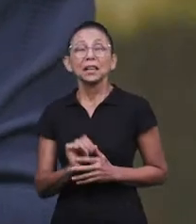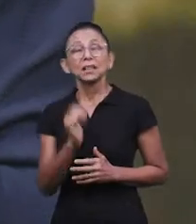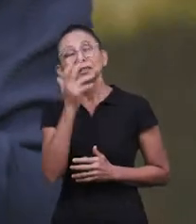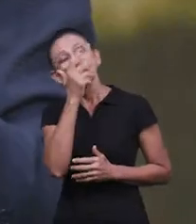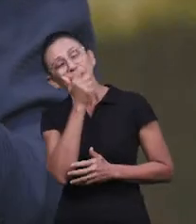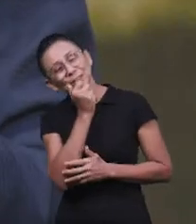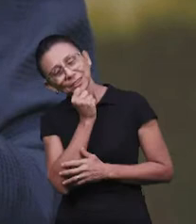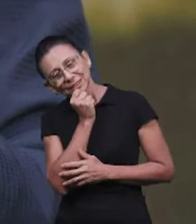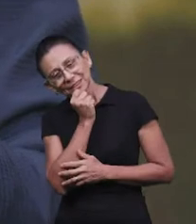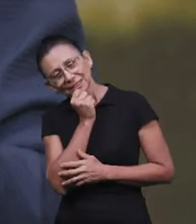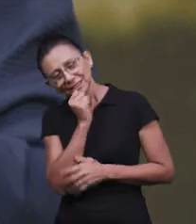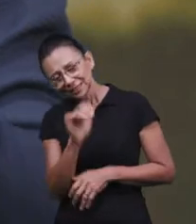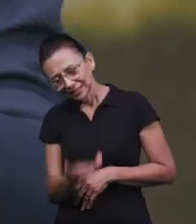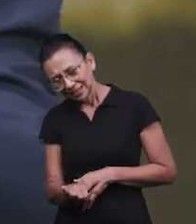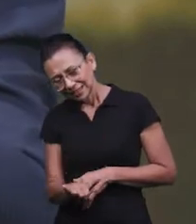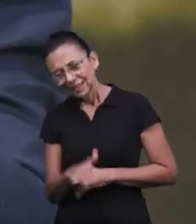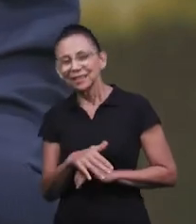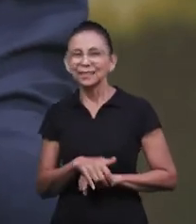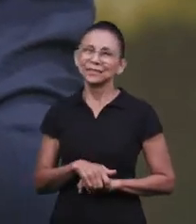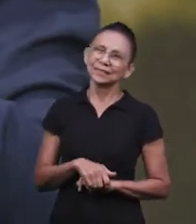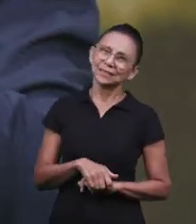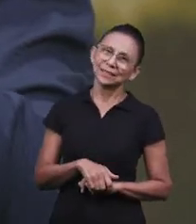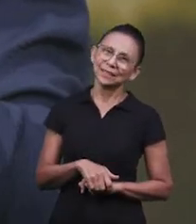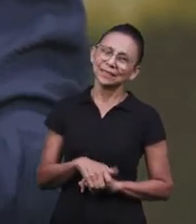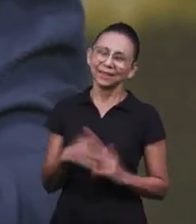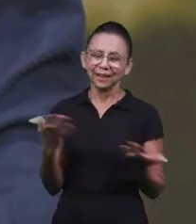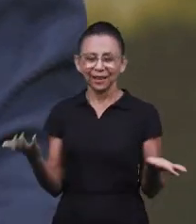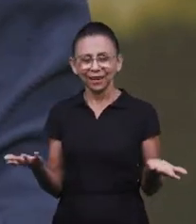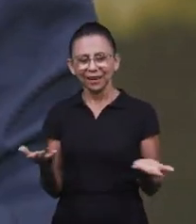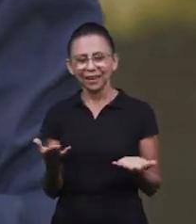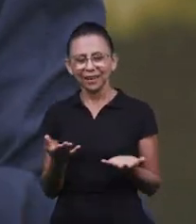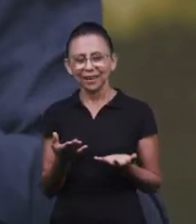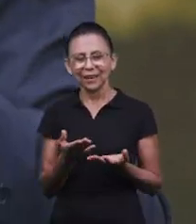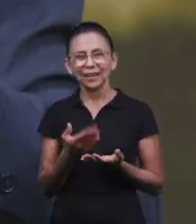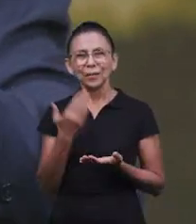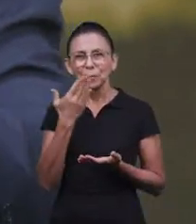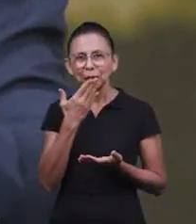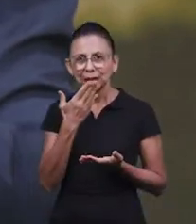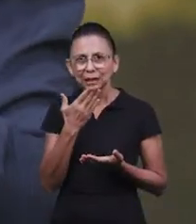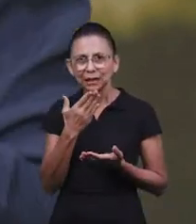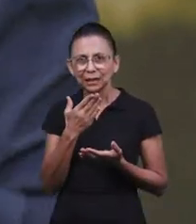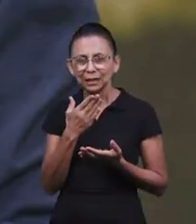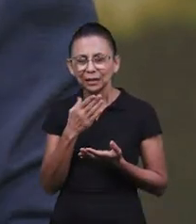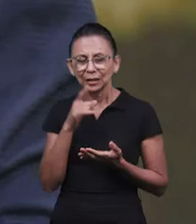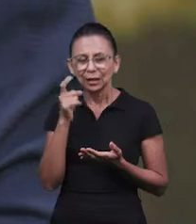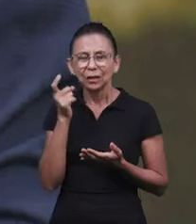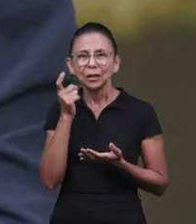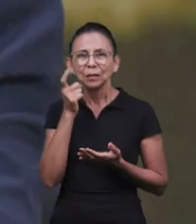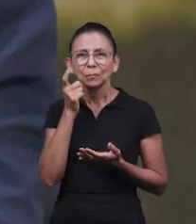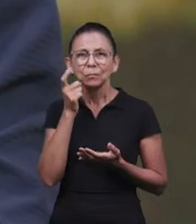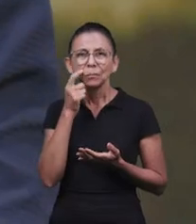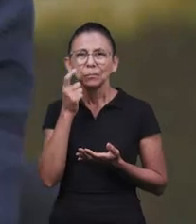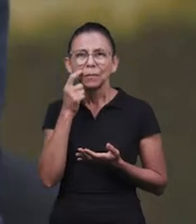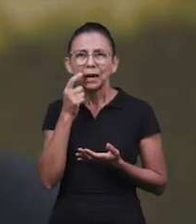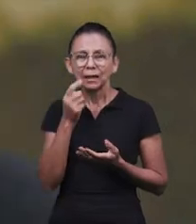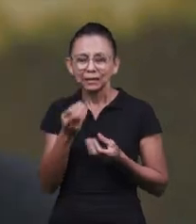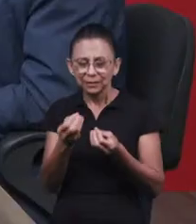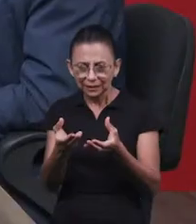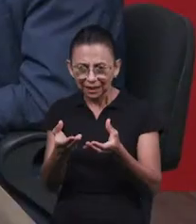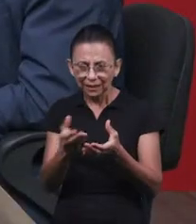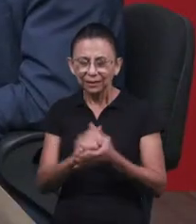é uma coisa bonitinha, criança ali e tal, aquela coisa toda, dá bala, doce, enfim. O que que é isso?